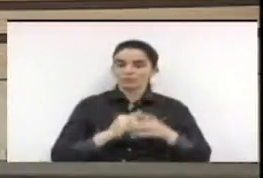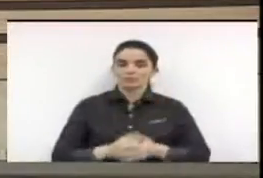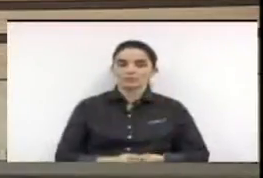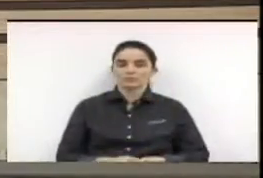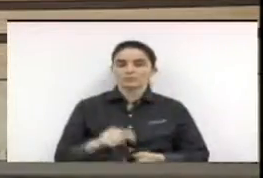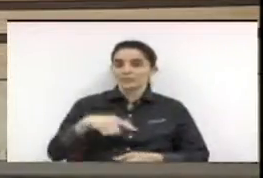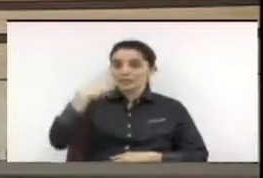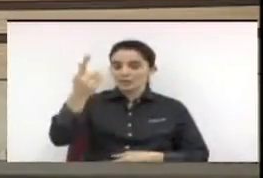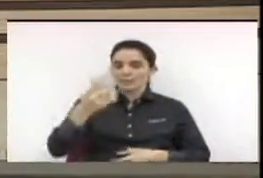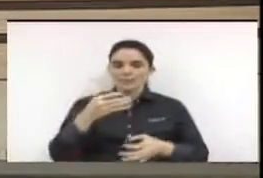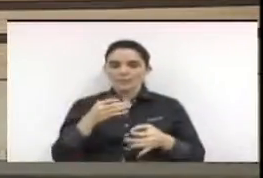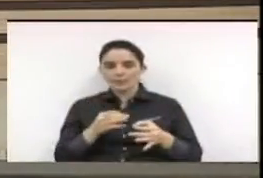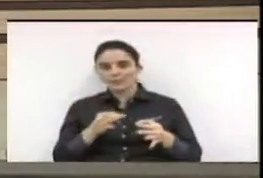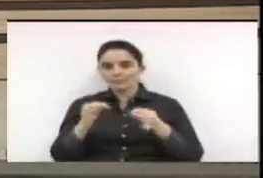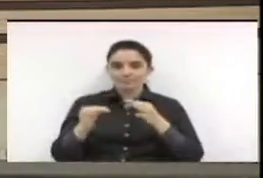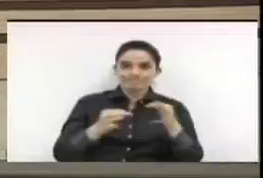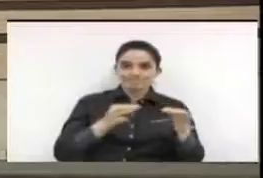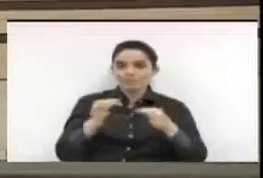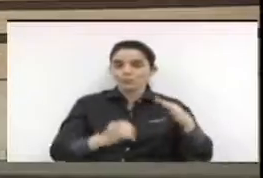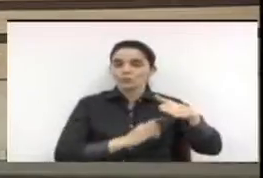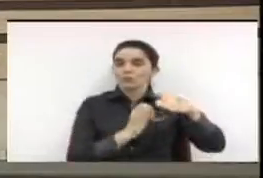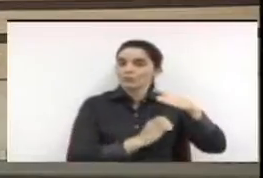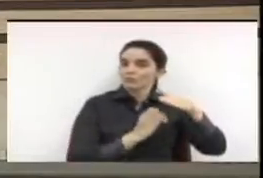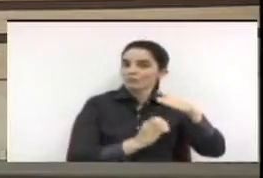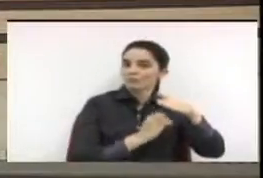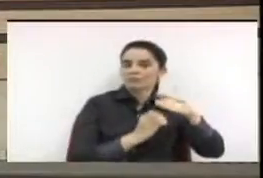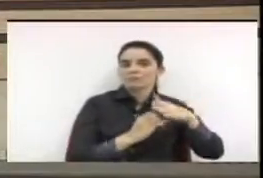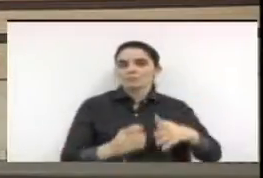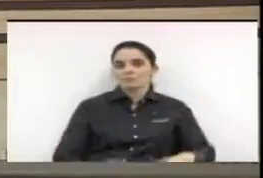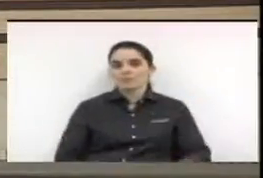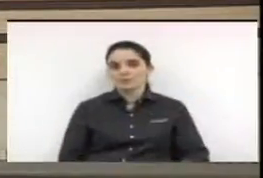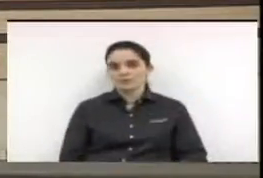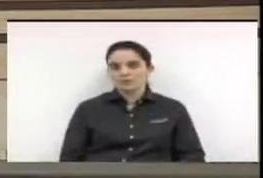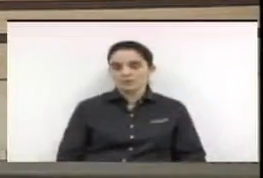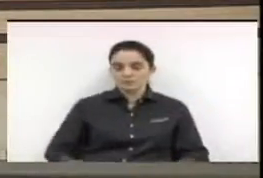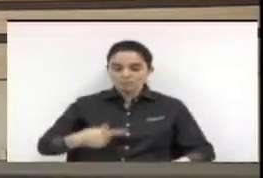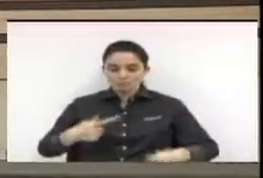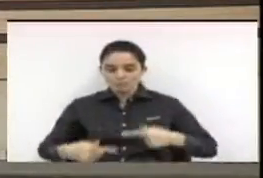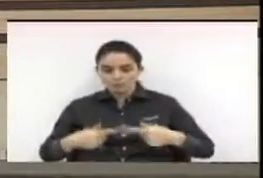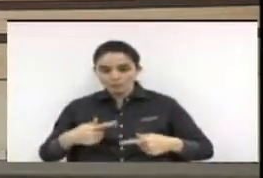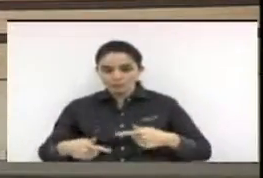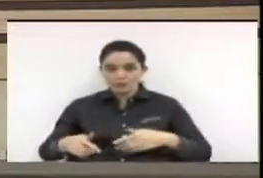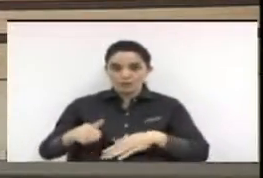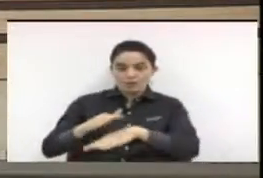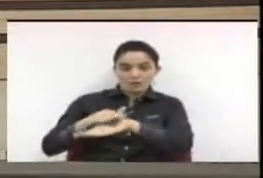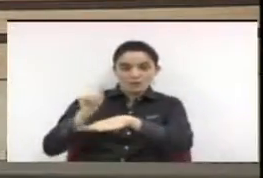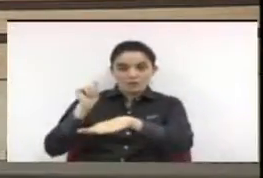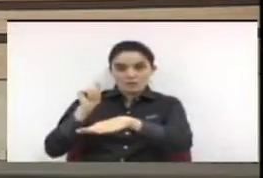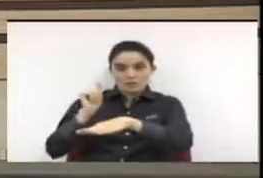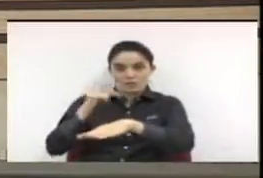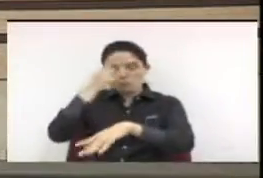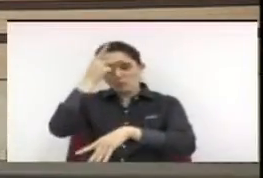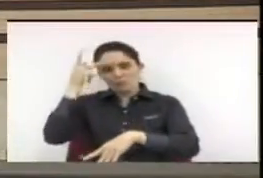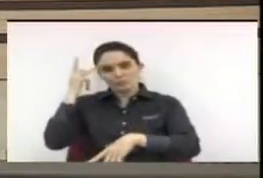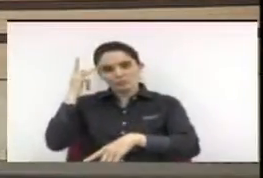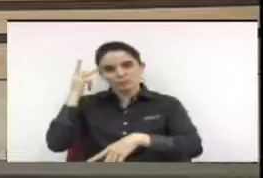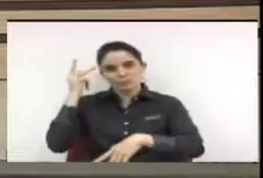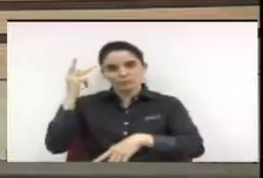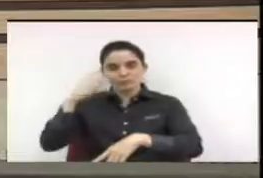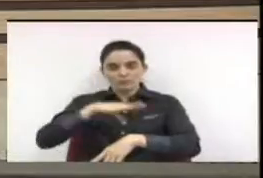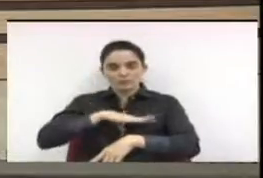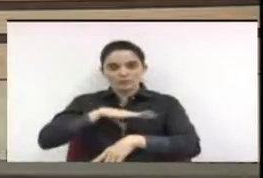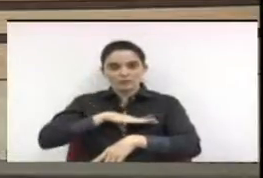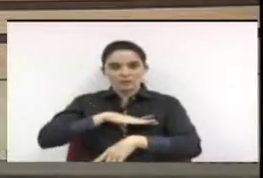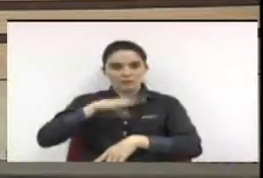possa discutir com as empresas envolvidas e também chamar os munícipes para um diálogo melhor sobre